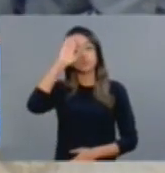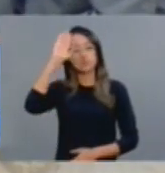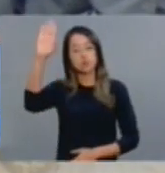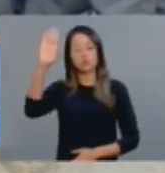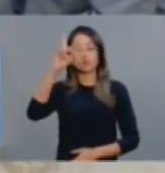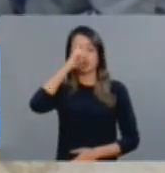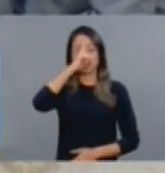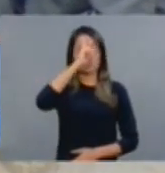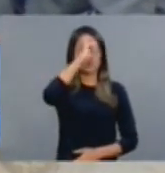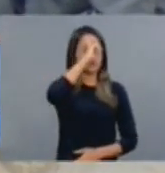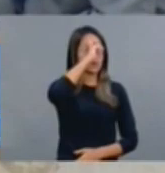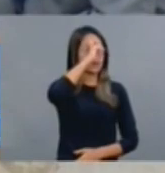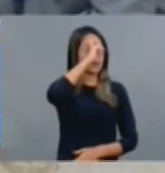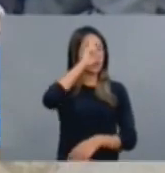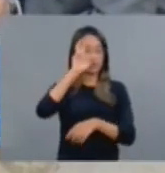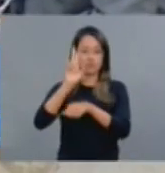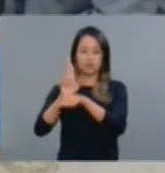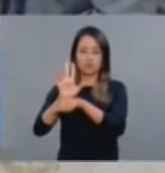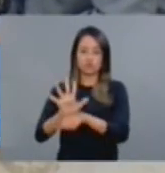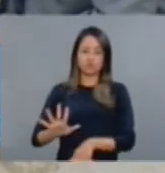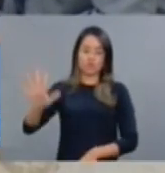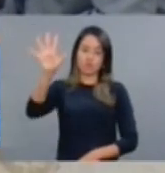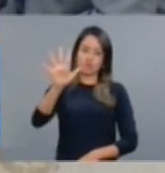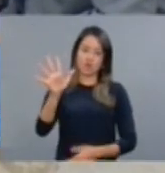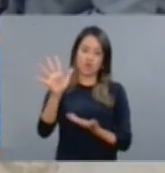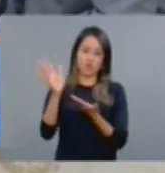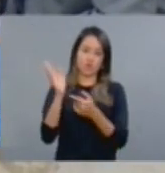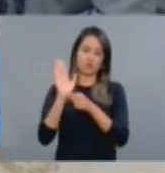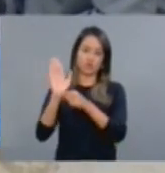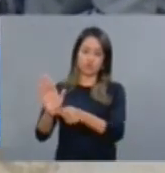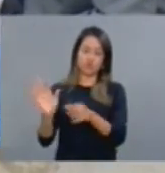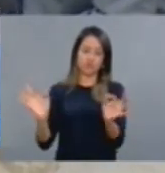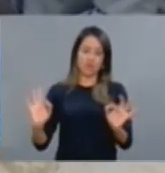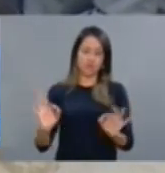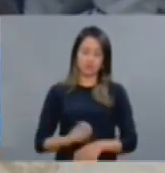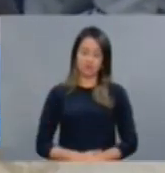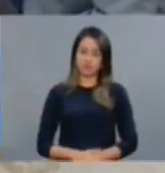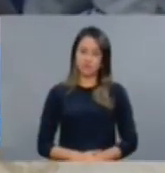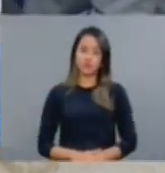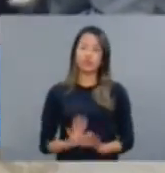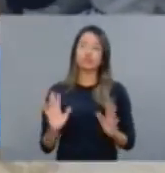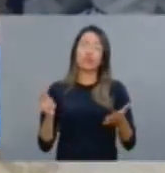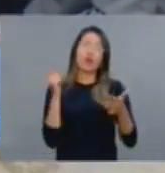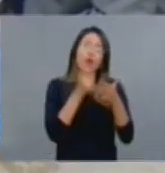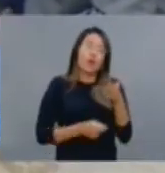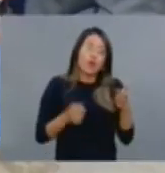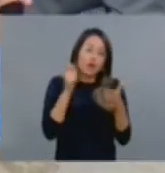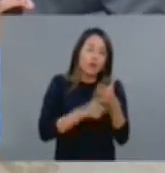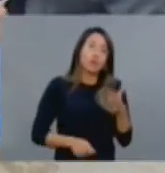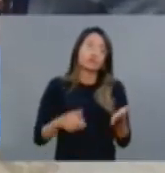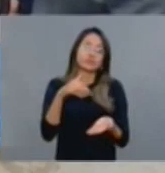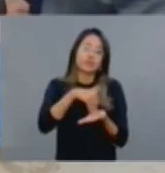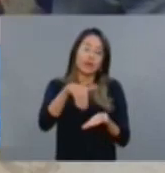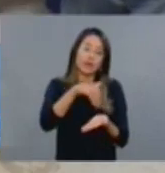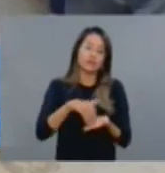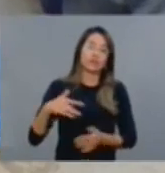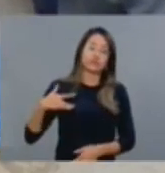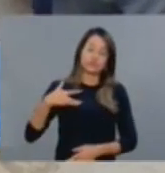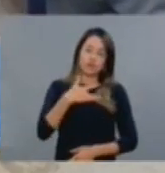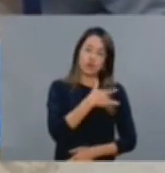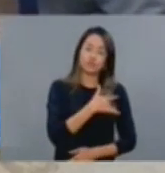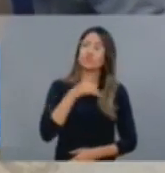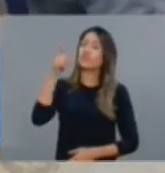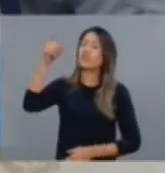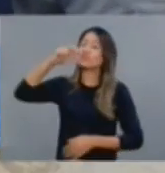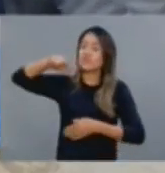Regional que fica no Iguatu. V. Exª já procurou várias vezes a Secretaria de Saúde, já assumiu essa tribuna por diversas